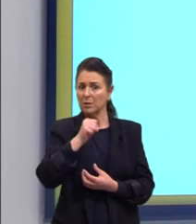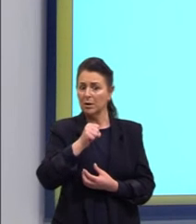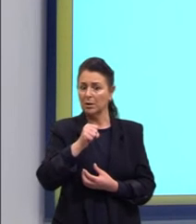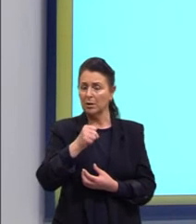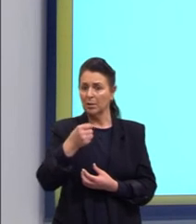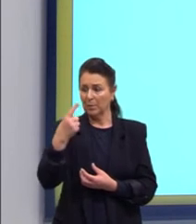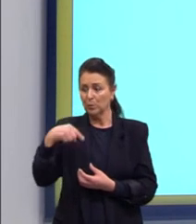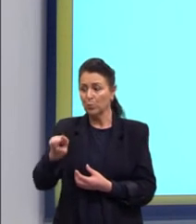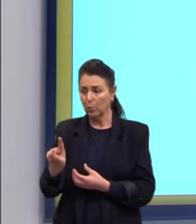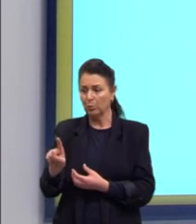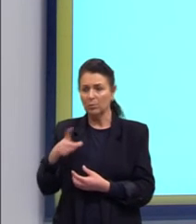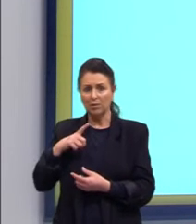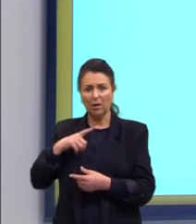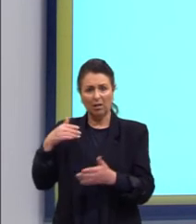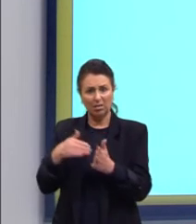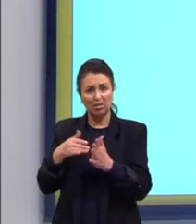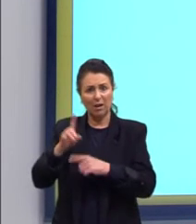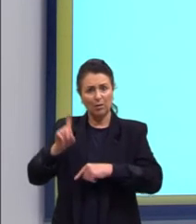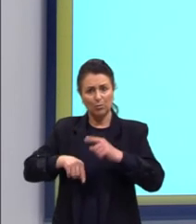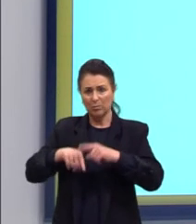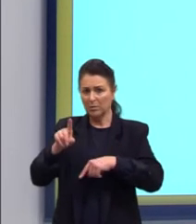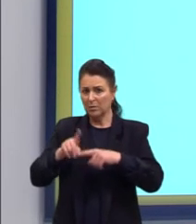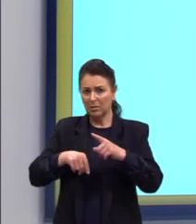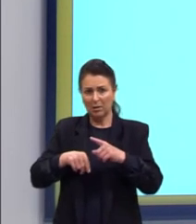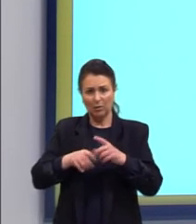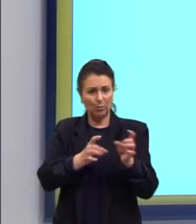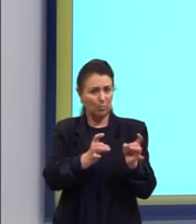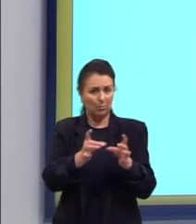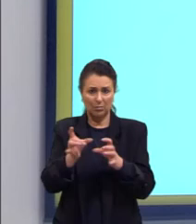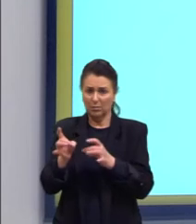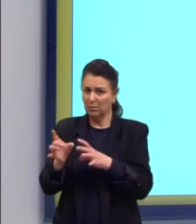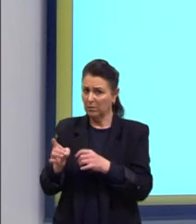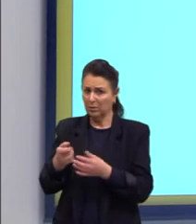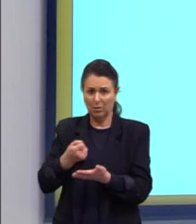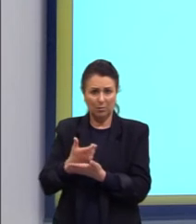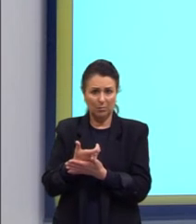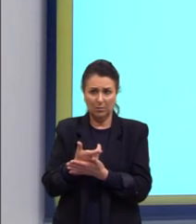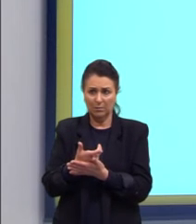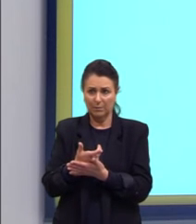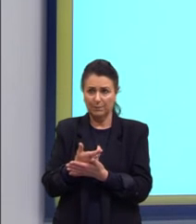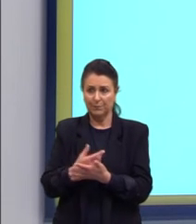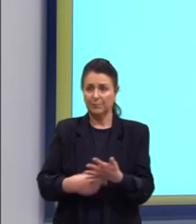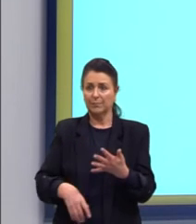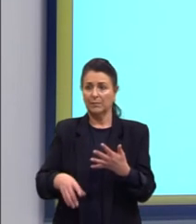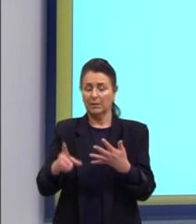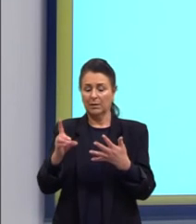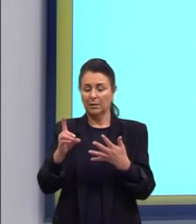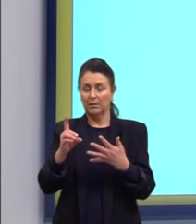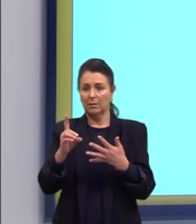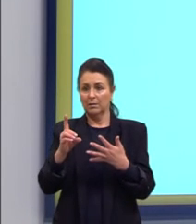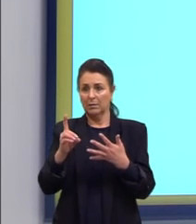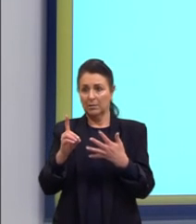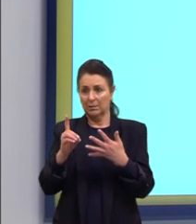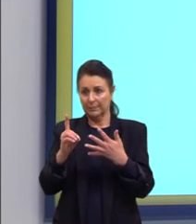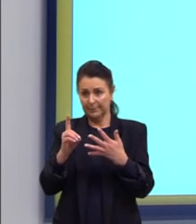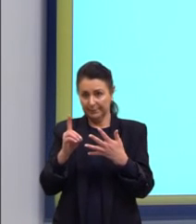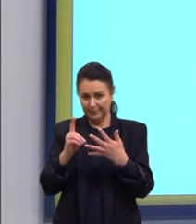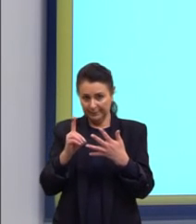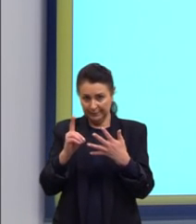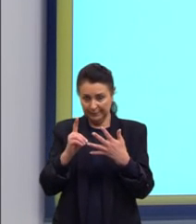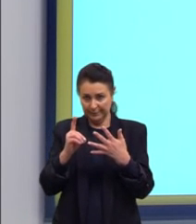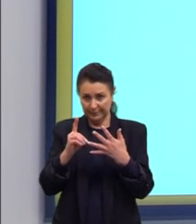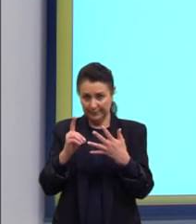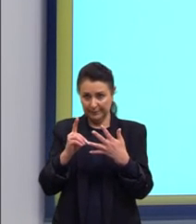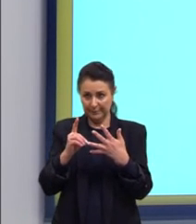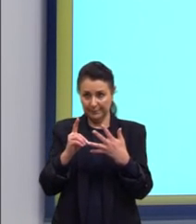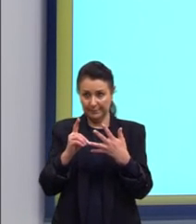supermercado, bem tranquilo, ali os probióticos para consumir. Letra C. Essa é a letra C, né? Então,